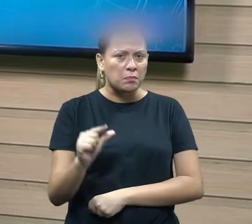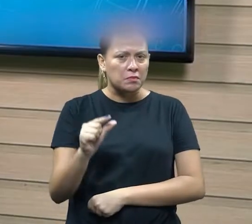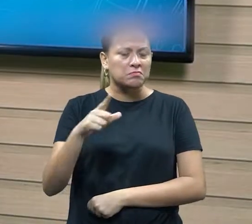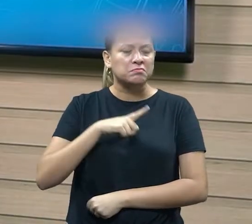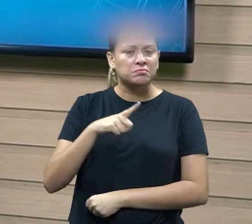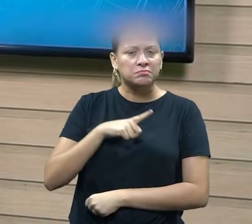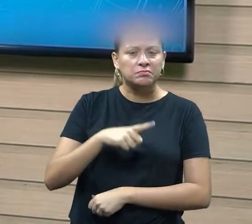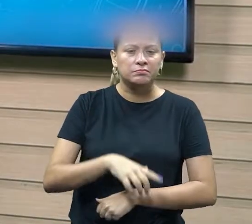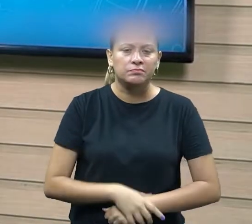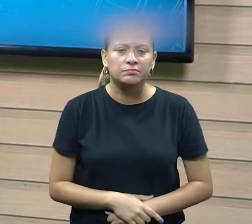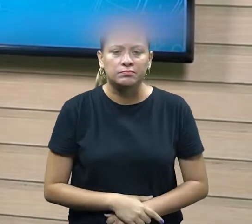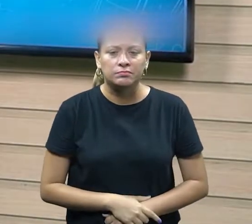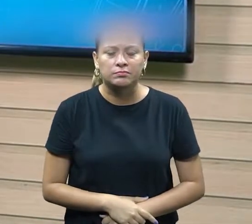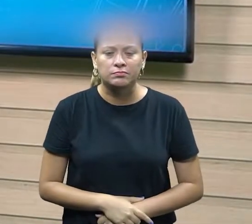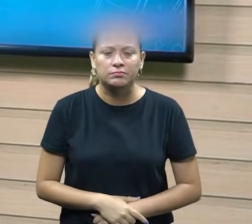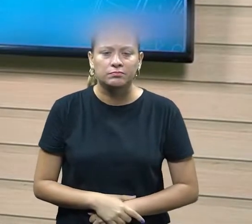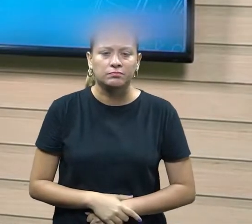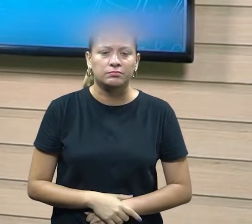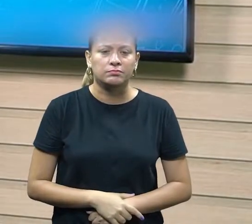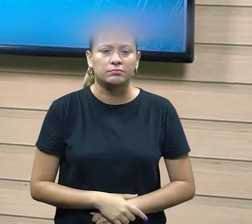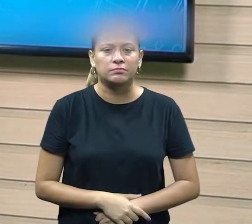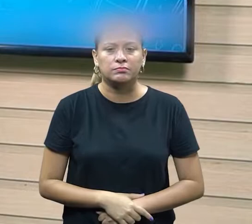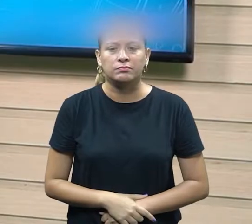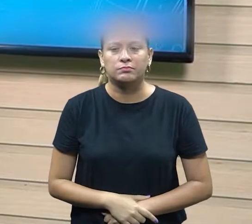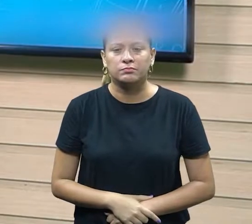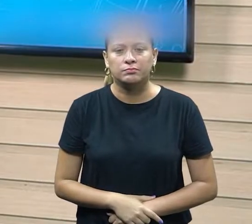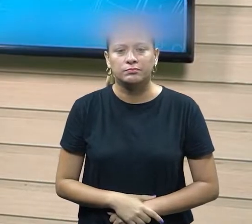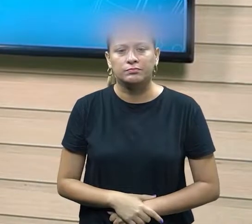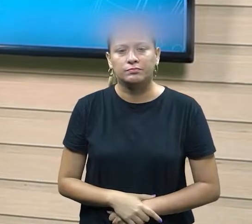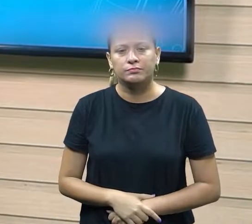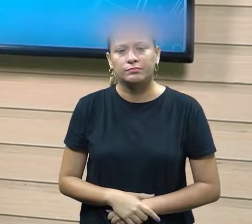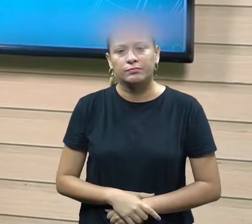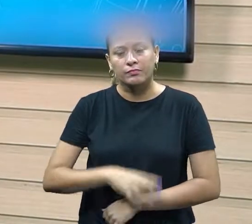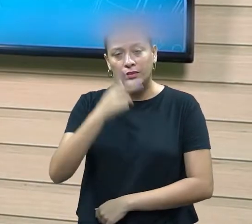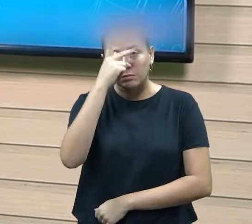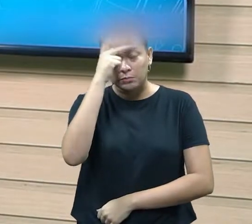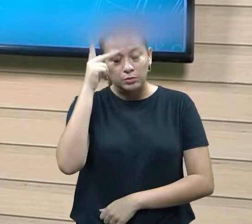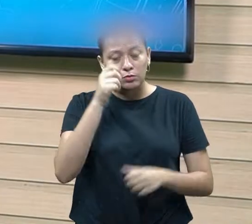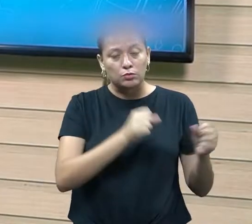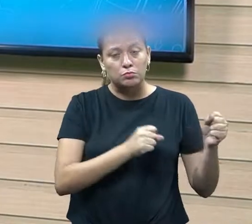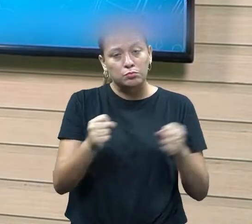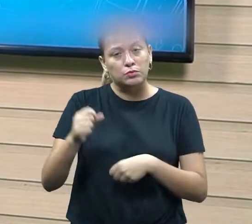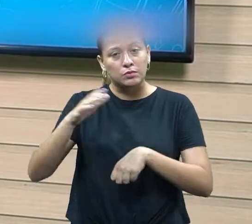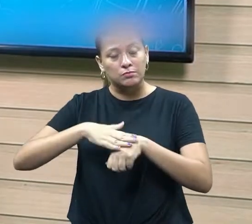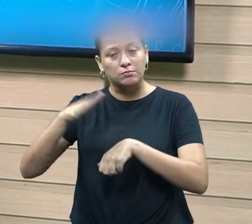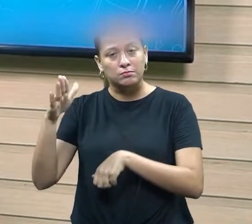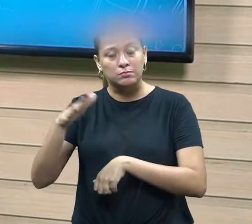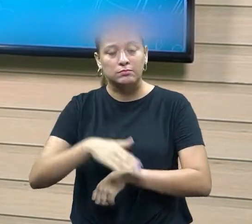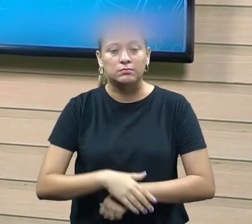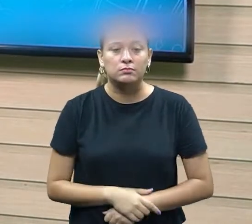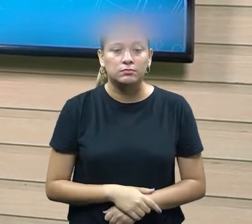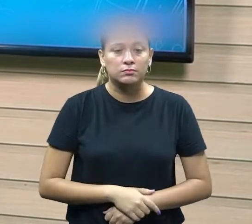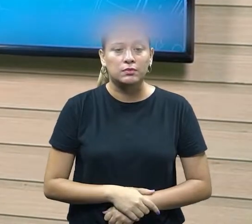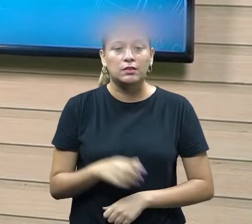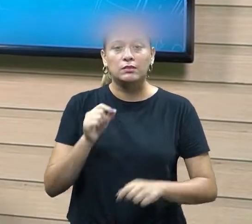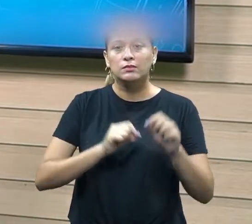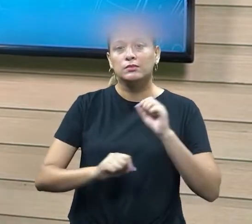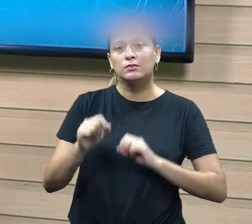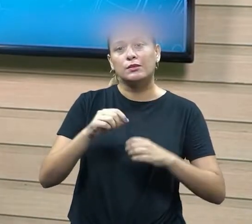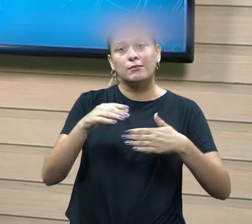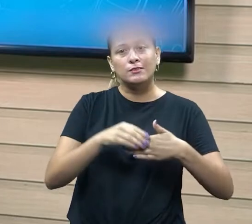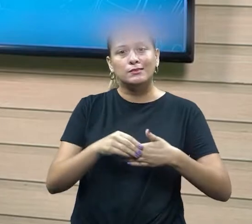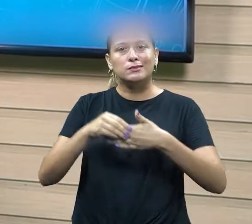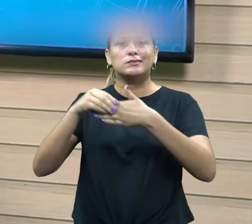só a utilização do poder que vai acontecer aquilo que tem mais poder diante da situação justamente ele vai querer se